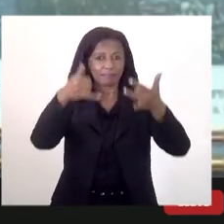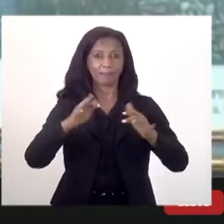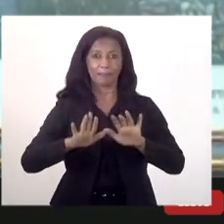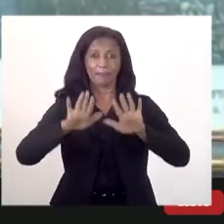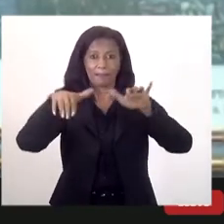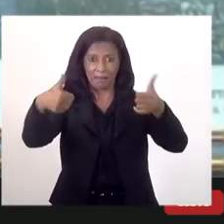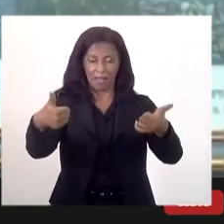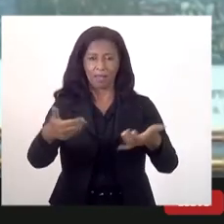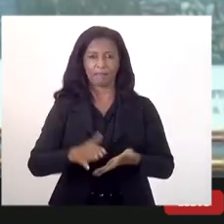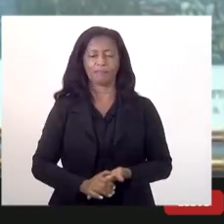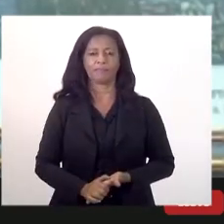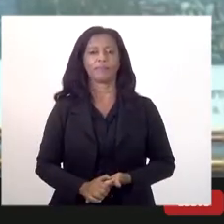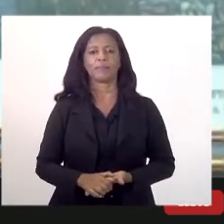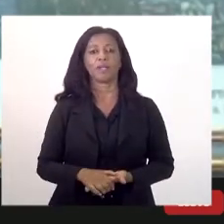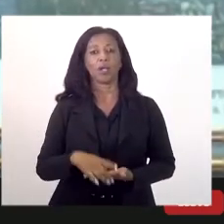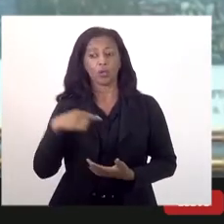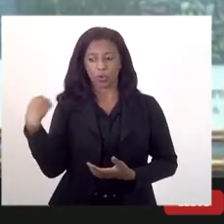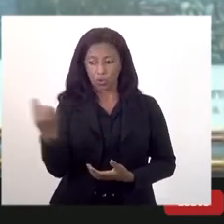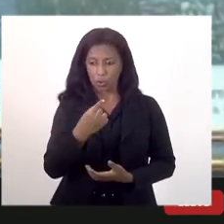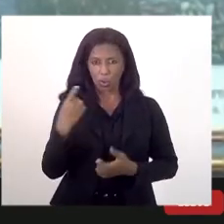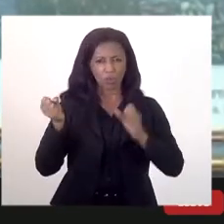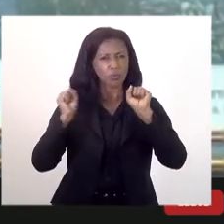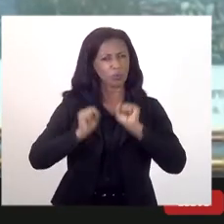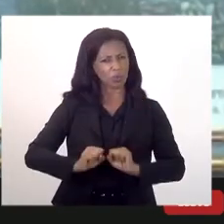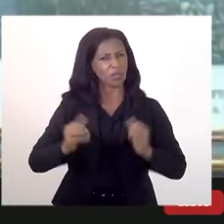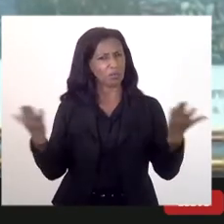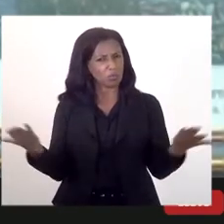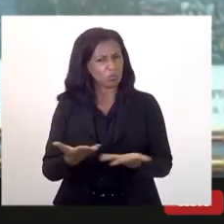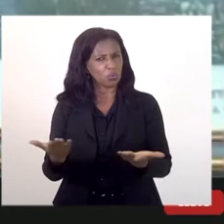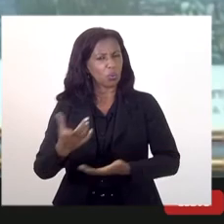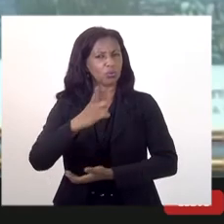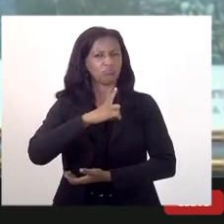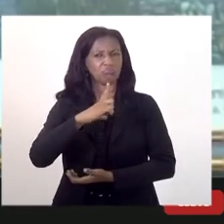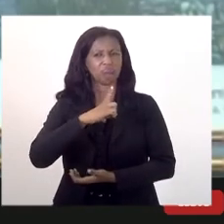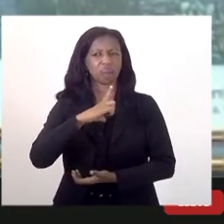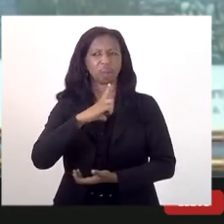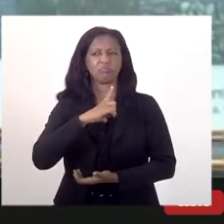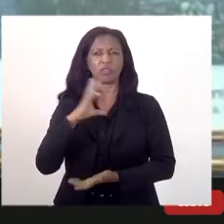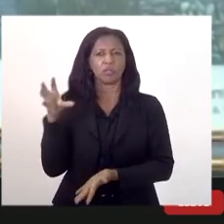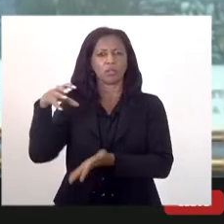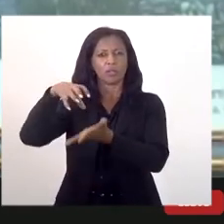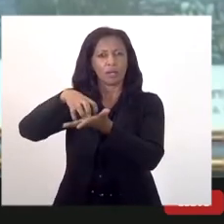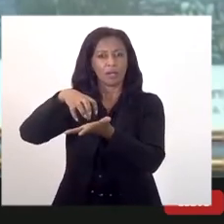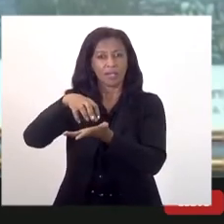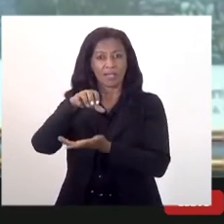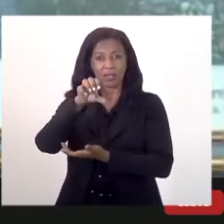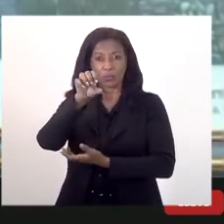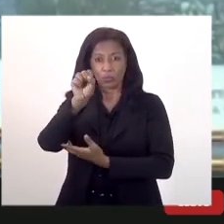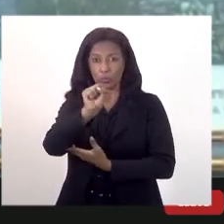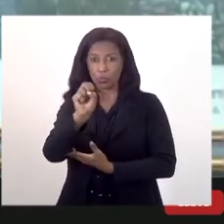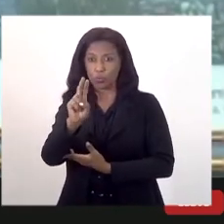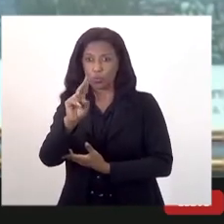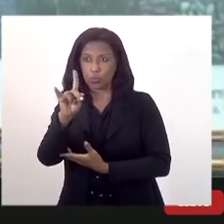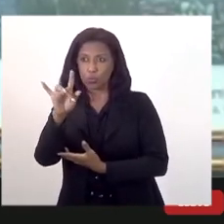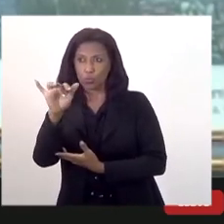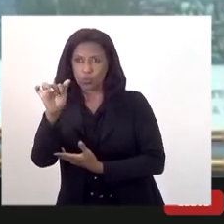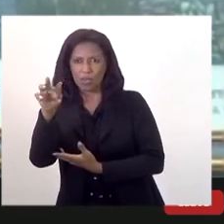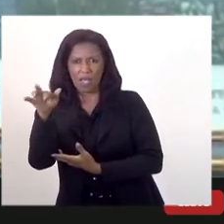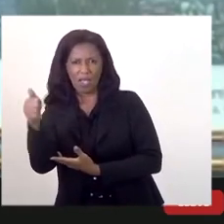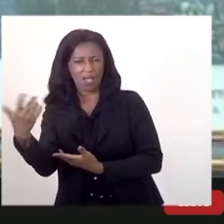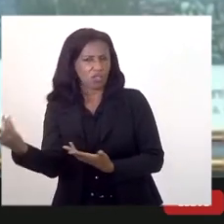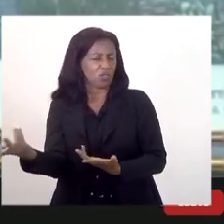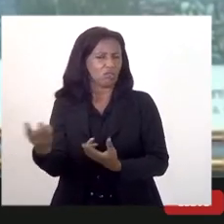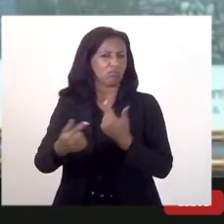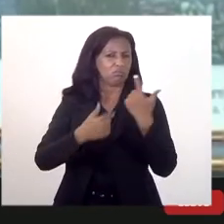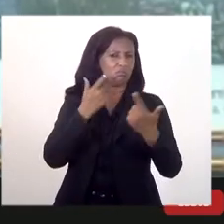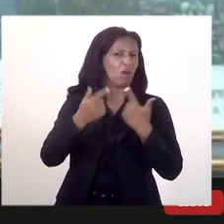o Rebuso também, nós temos condições logísticas, nós estamos no centro da região sudeste e é uma falácia dizer que o Rio